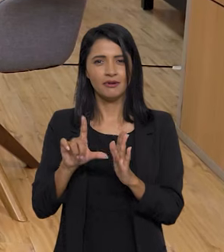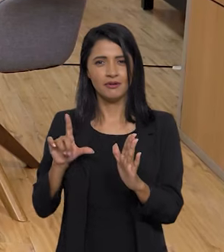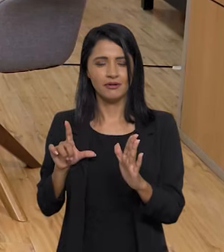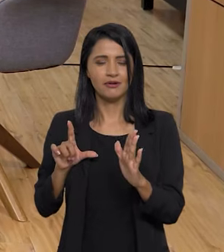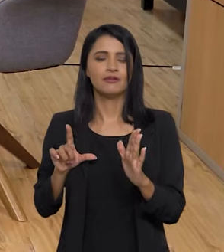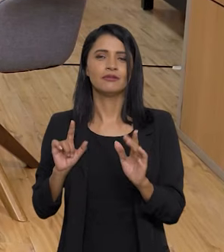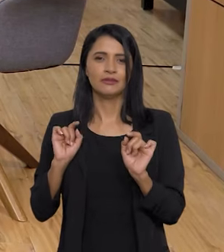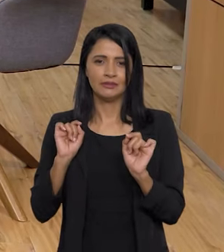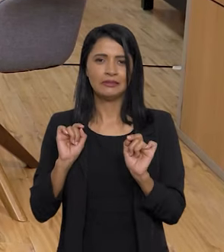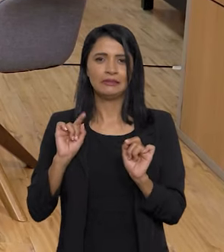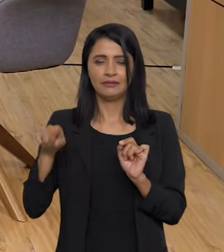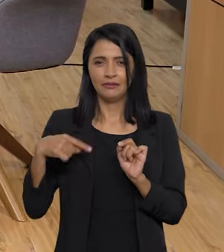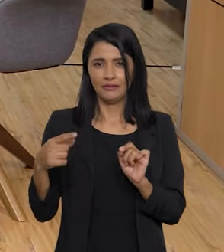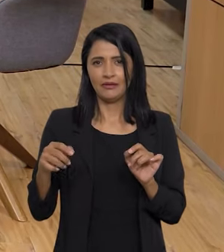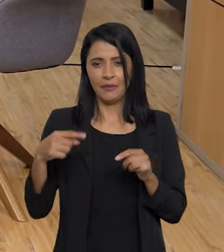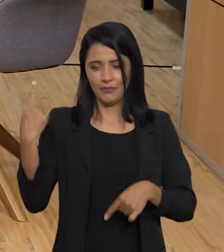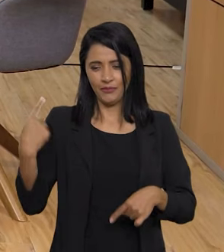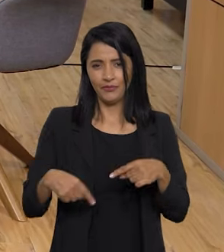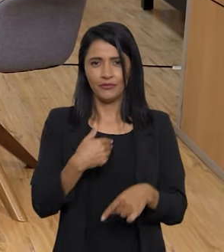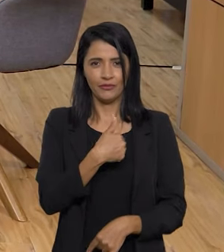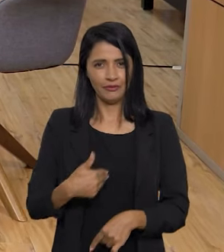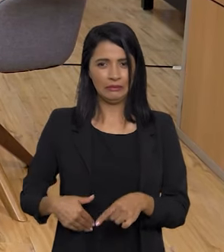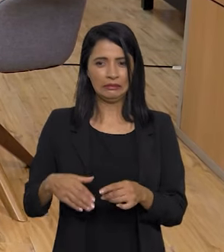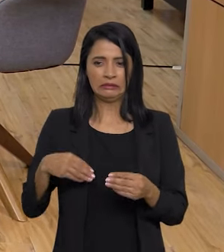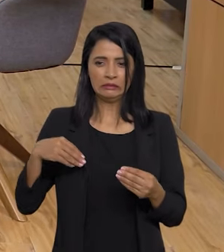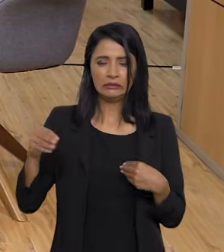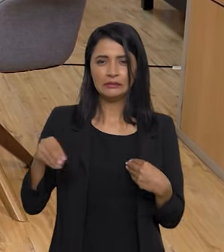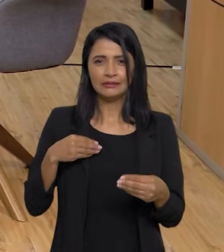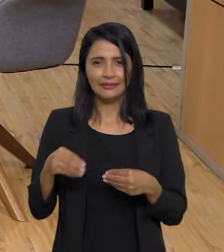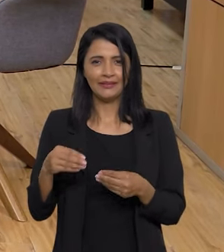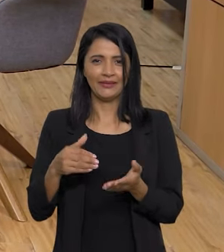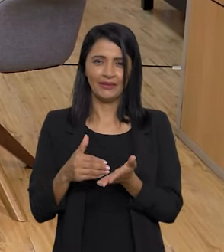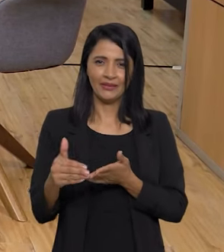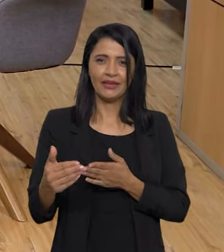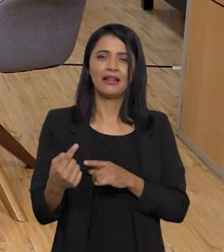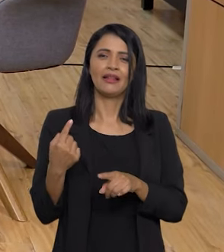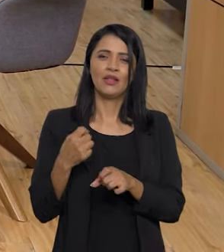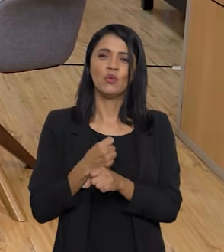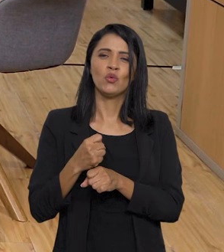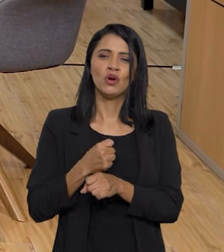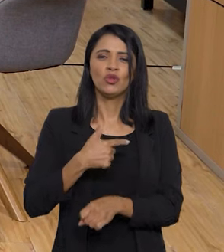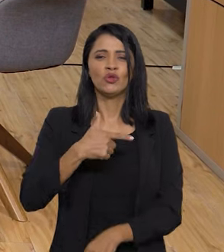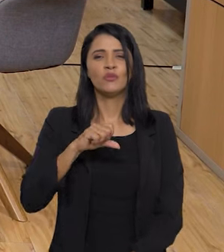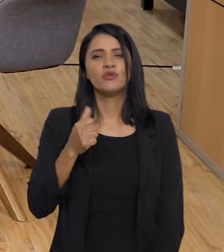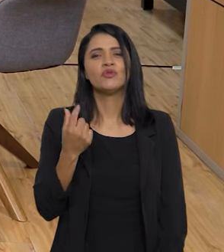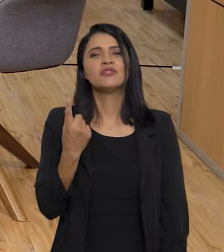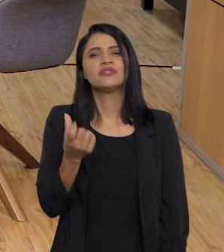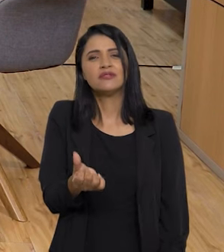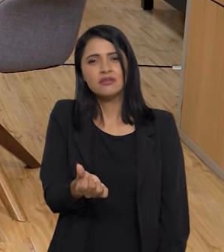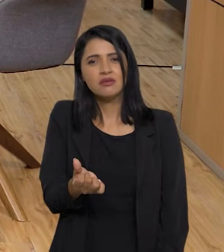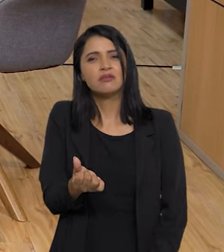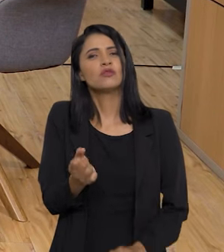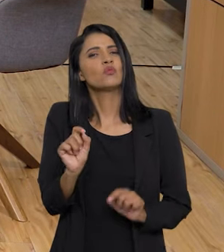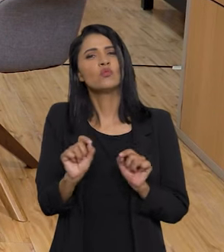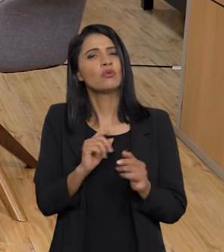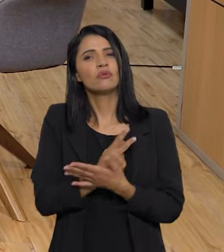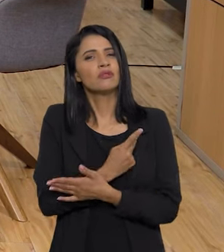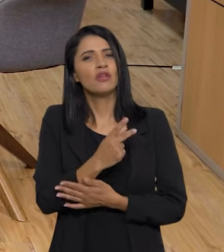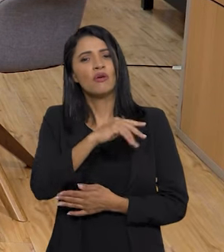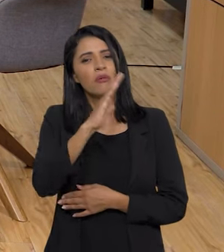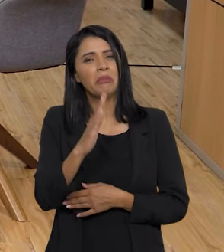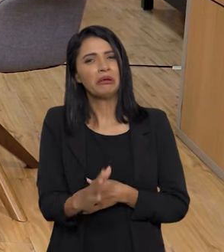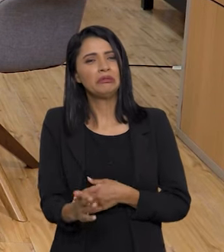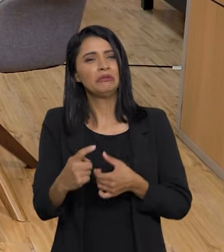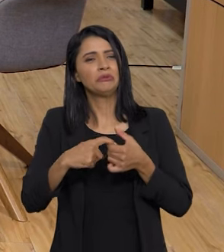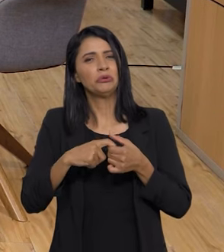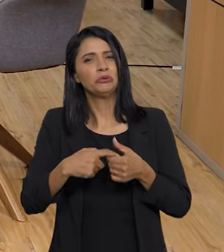anterior, depois que as políticas públicas foram desarticuladas, a partir de 2016, voltou o país